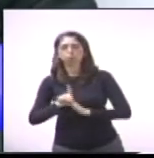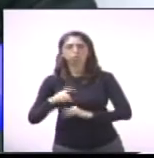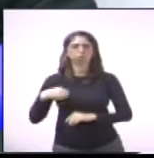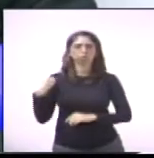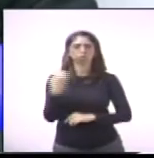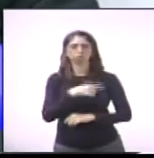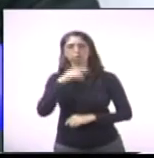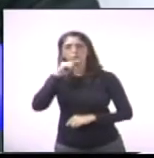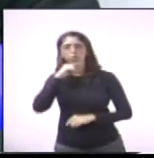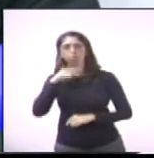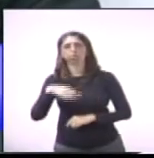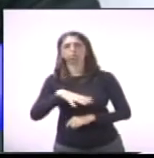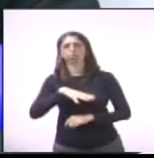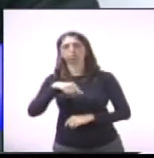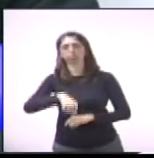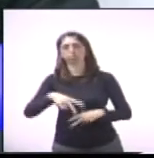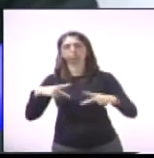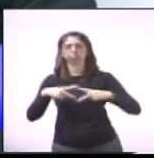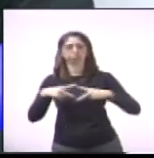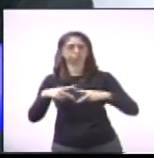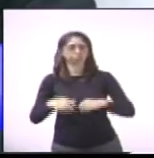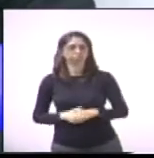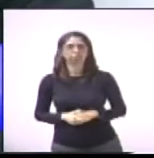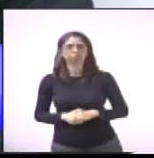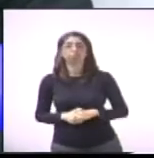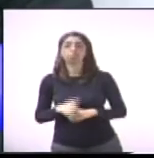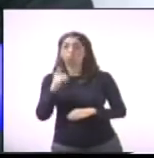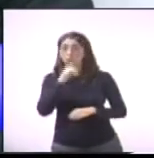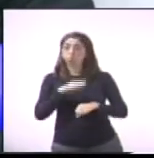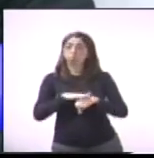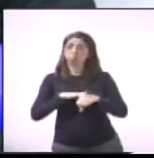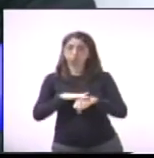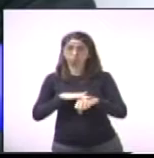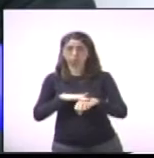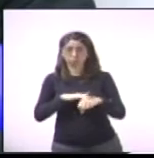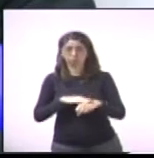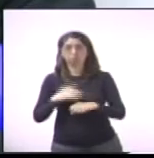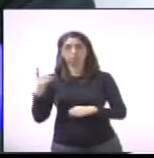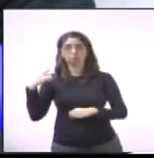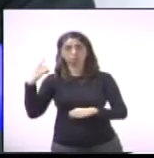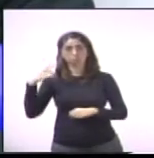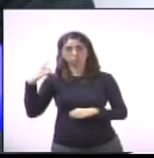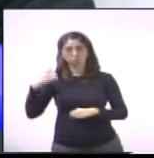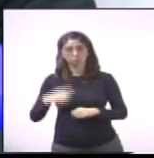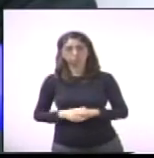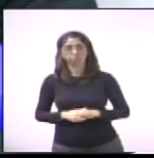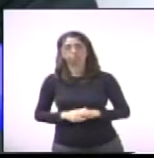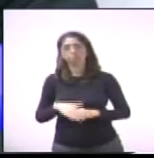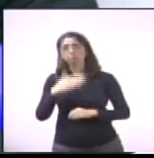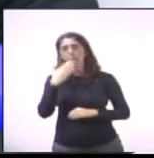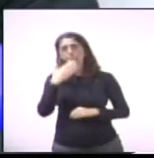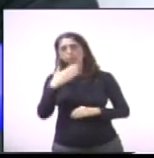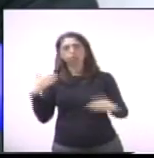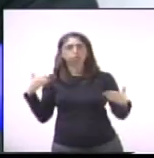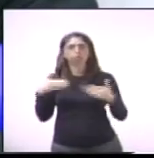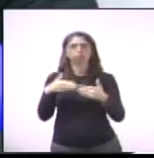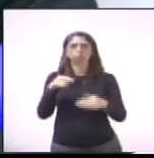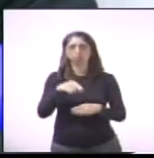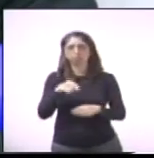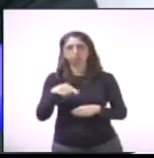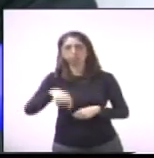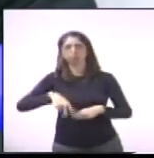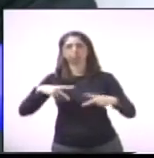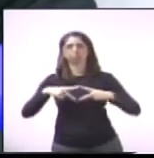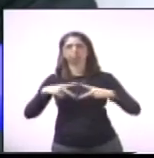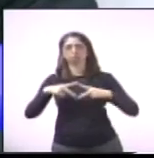cidade de Paulínia, e conseguimos falar com a deputada Alessi de pedir que Paulínia fosse rota